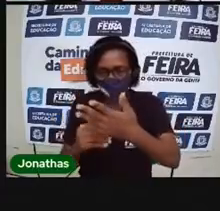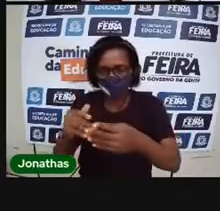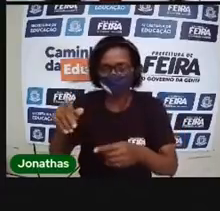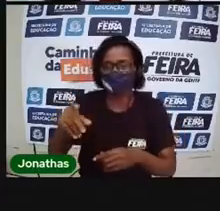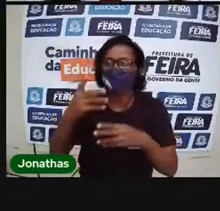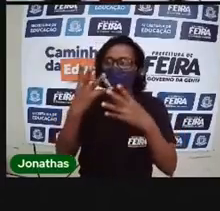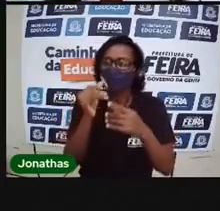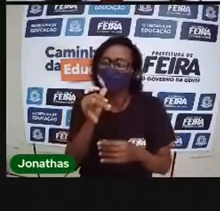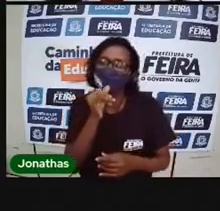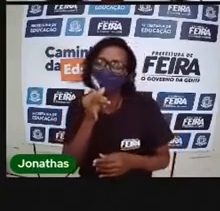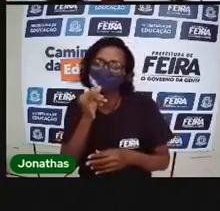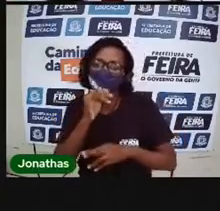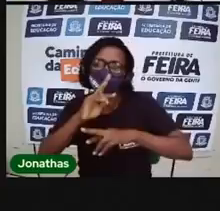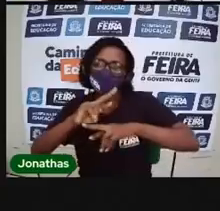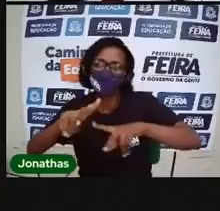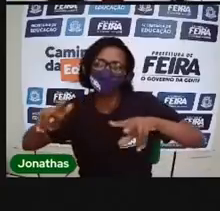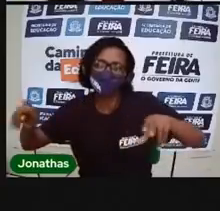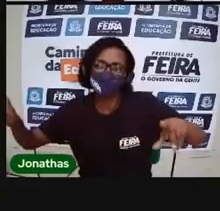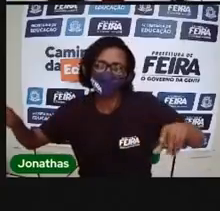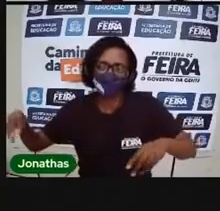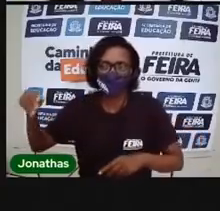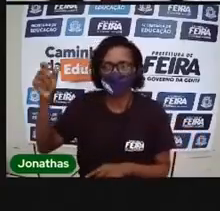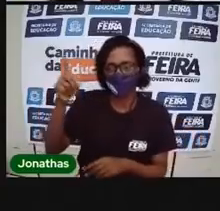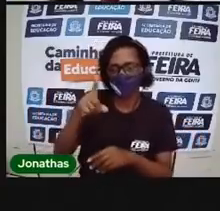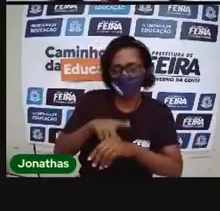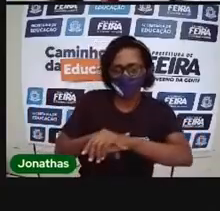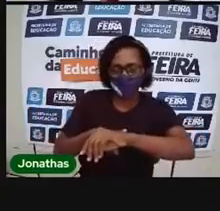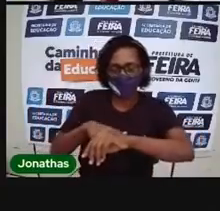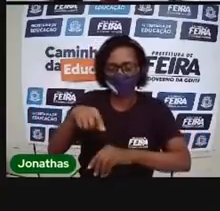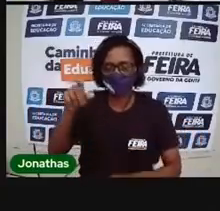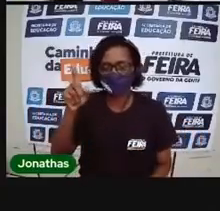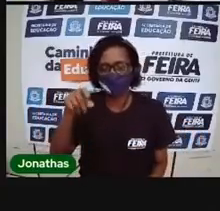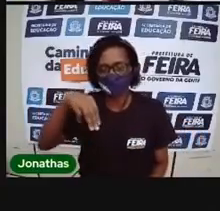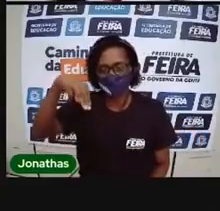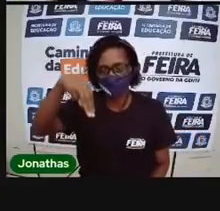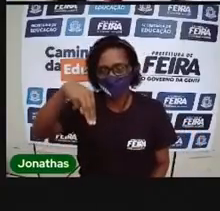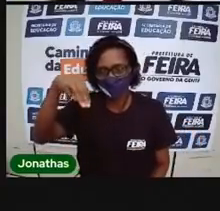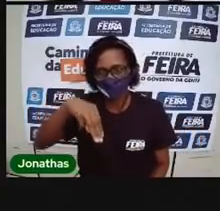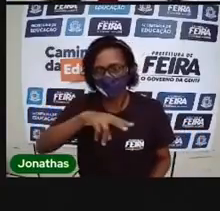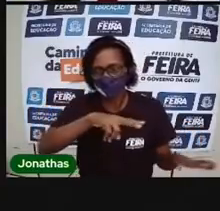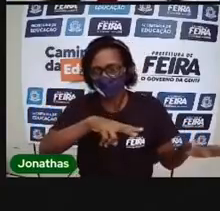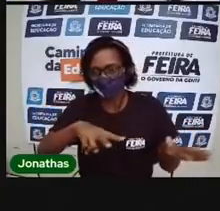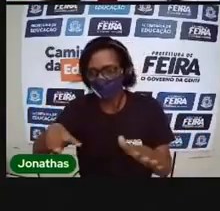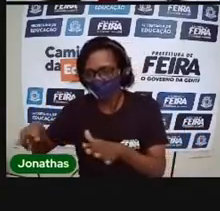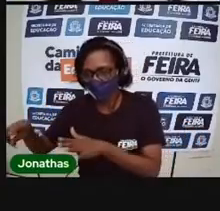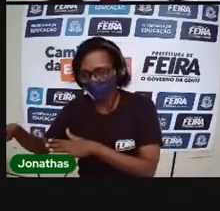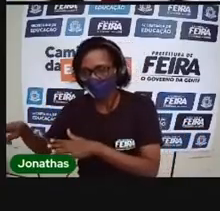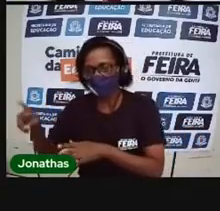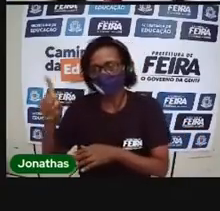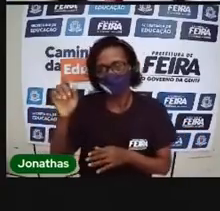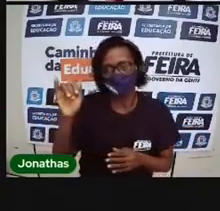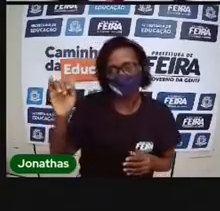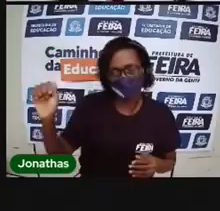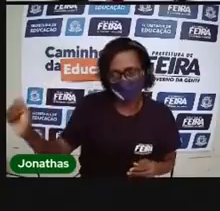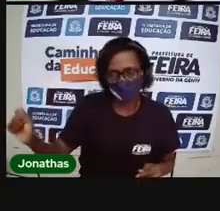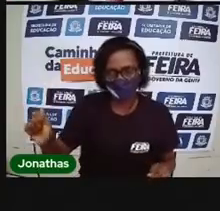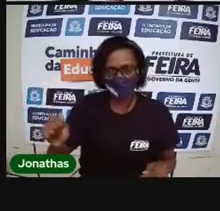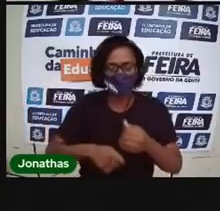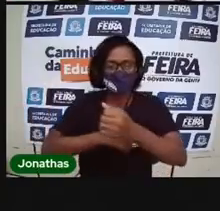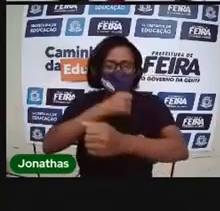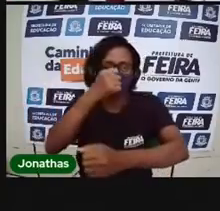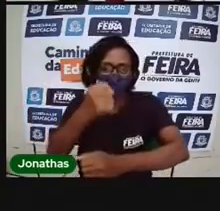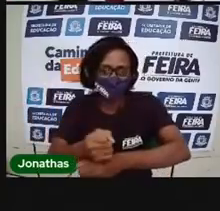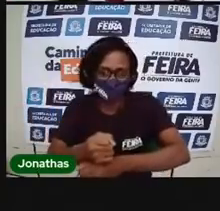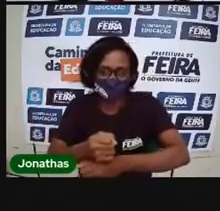hora, minuto, segundo, semana, dia, ano, década,